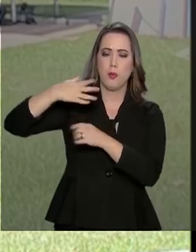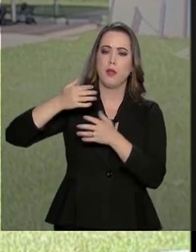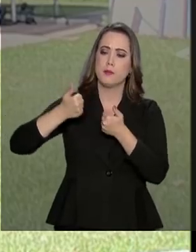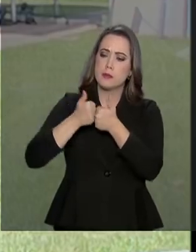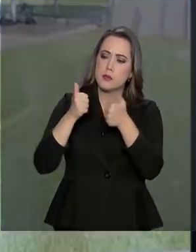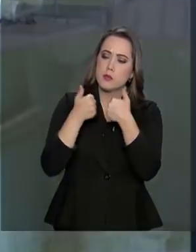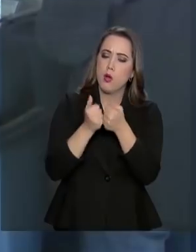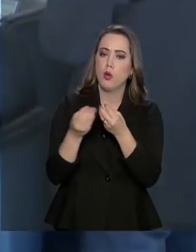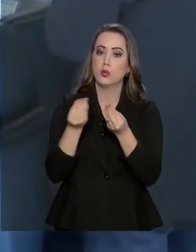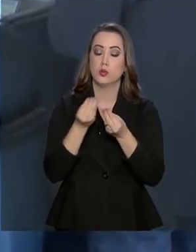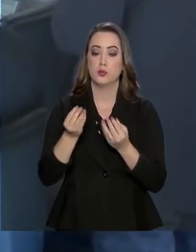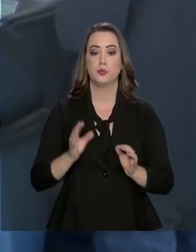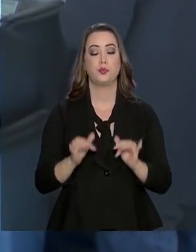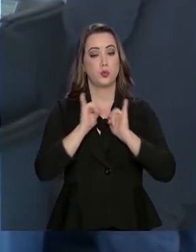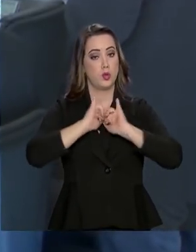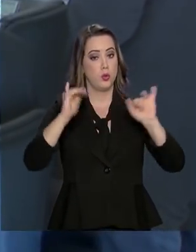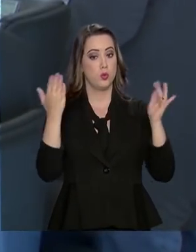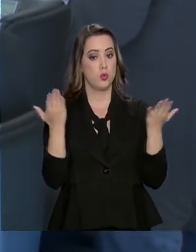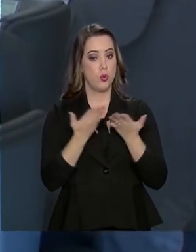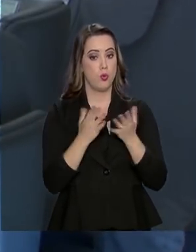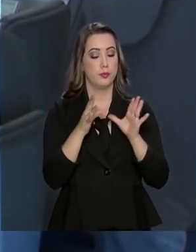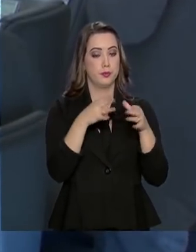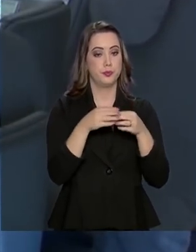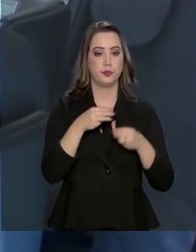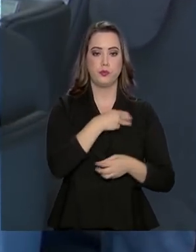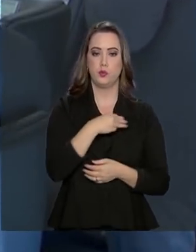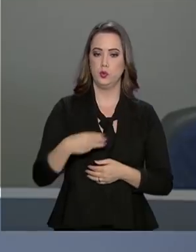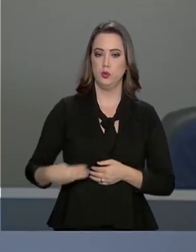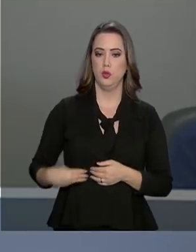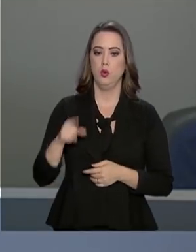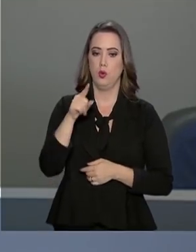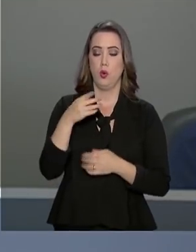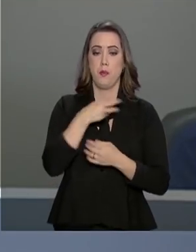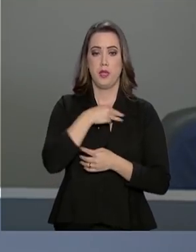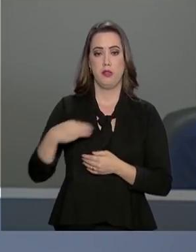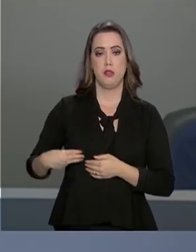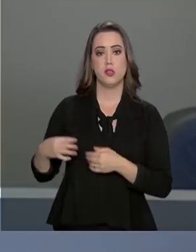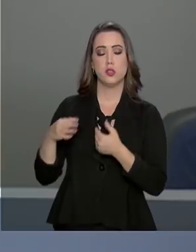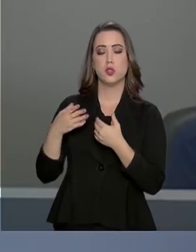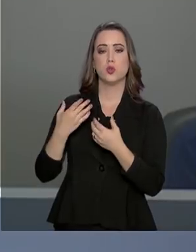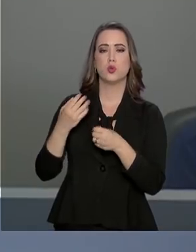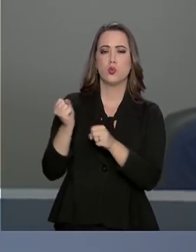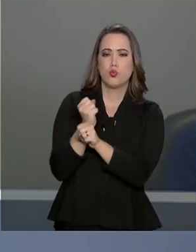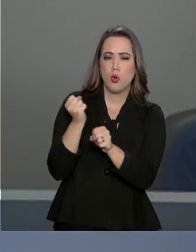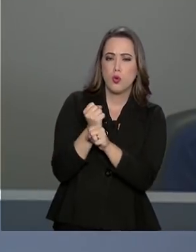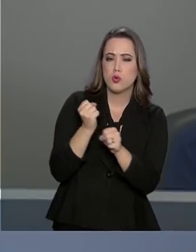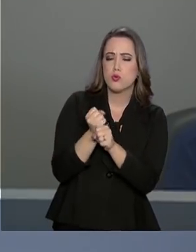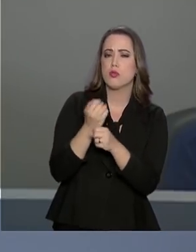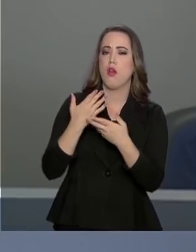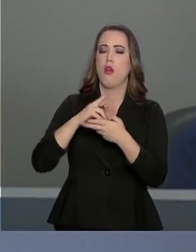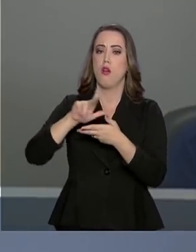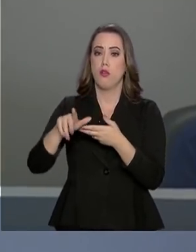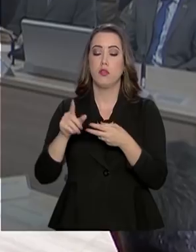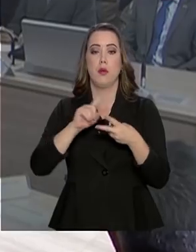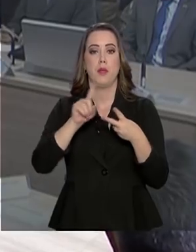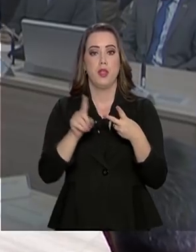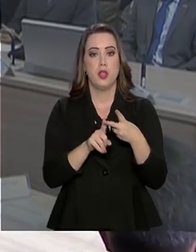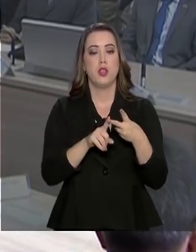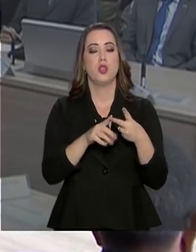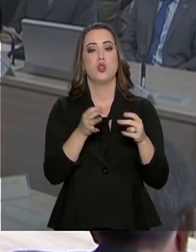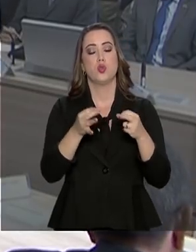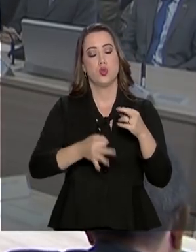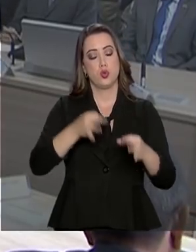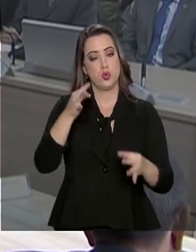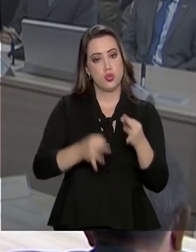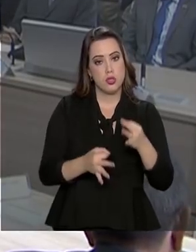por um conjunto de ministros o ministro de infraestrutura, Tarcísio Gomes de Freitas da Justiça e Segurança Pública, Sérgio